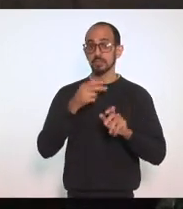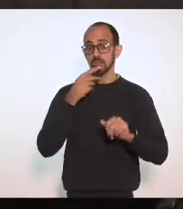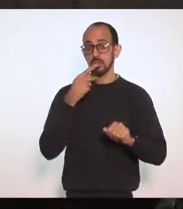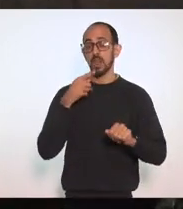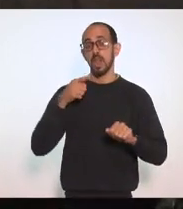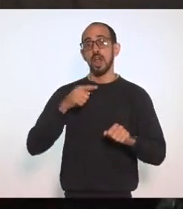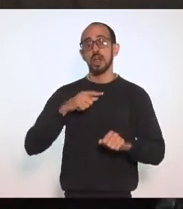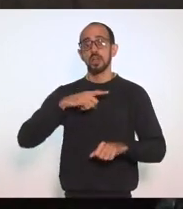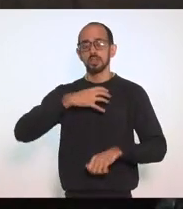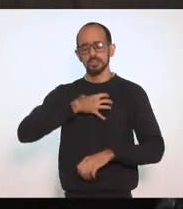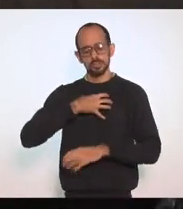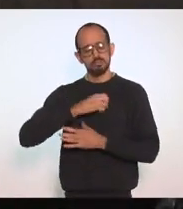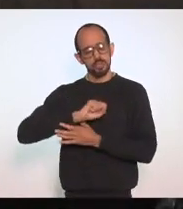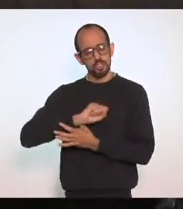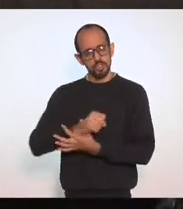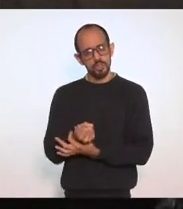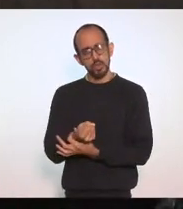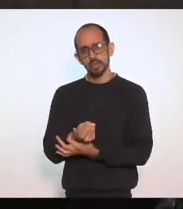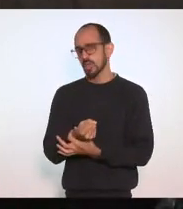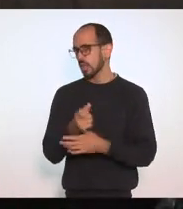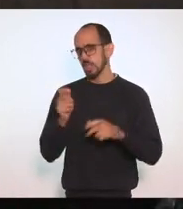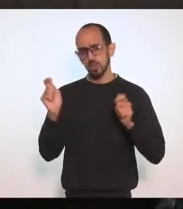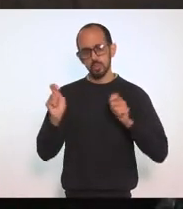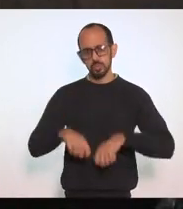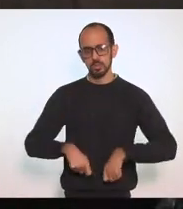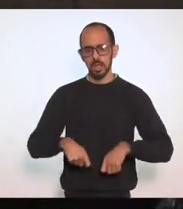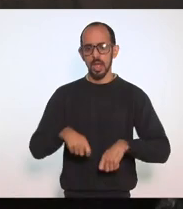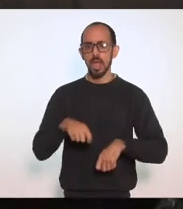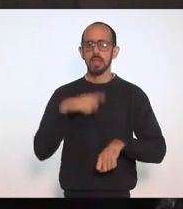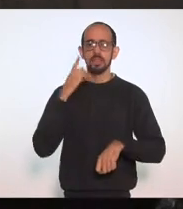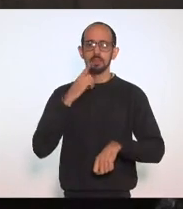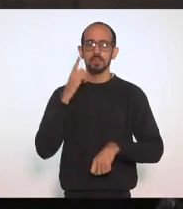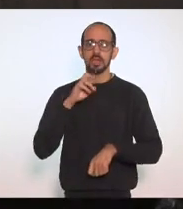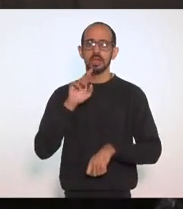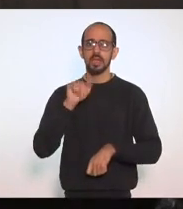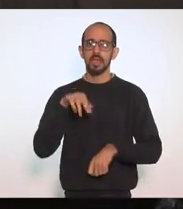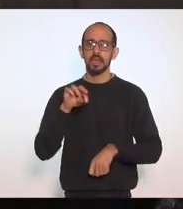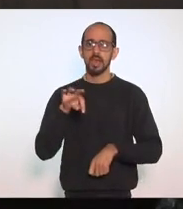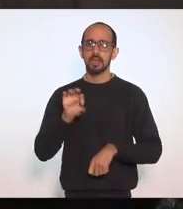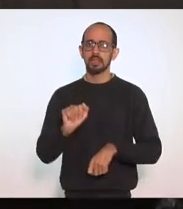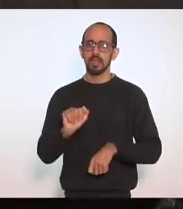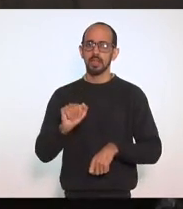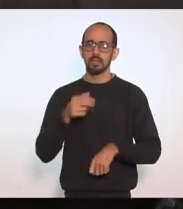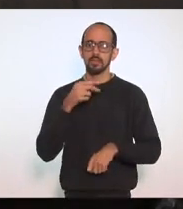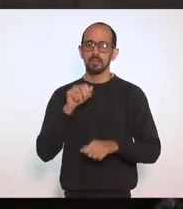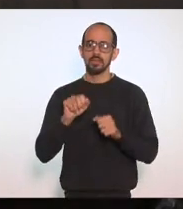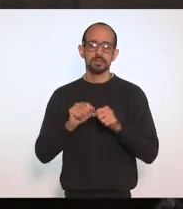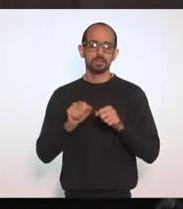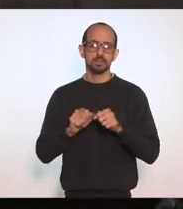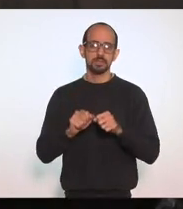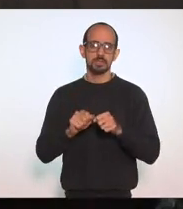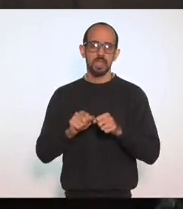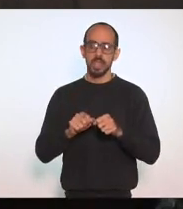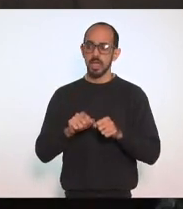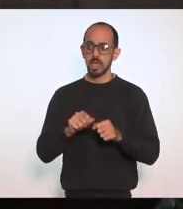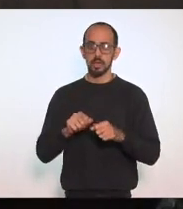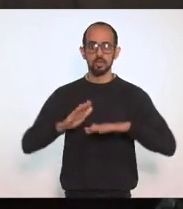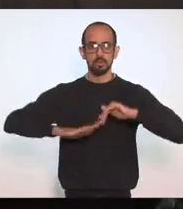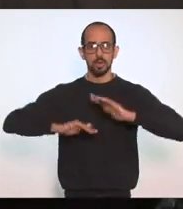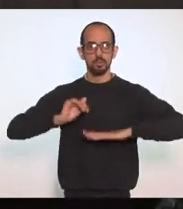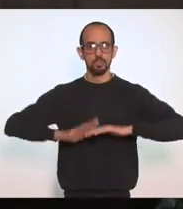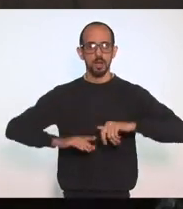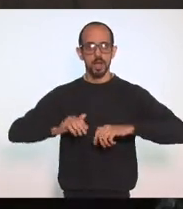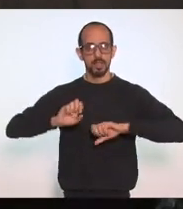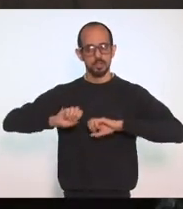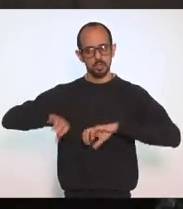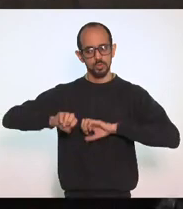segura De que não é possível Deputada Renata Souza Fazer o que eu chamo De roleta russa Com profissionais De educação